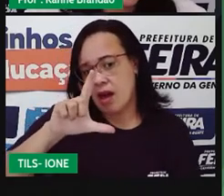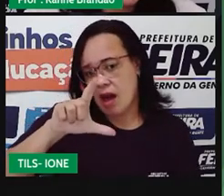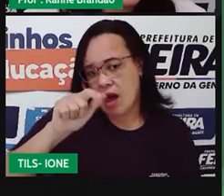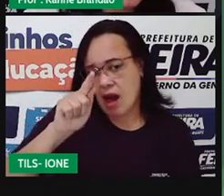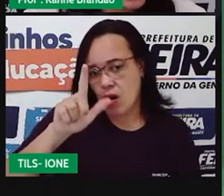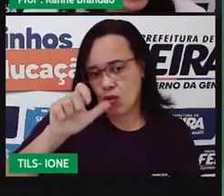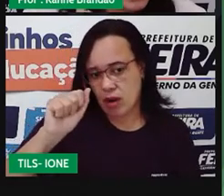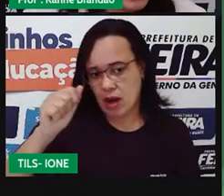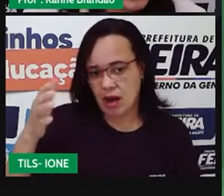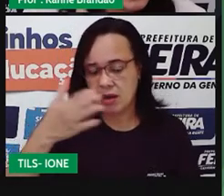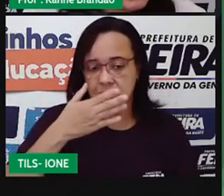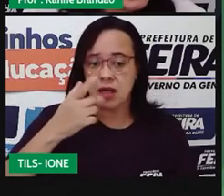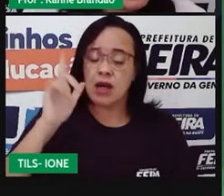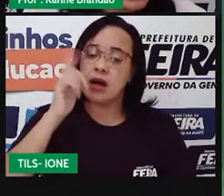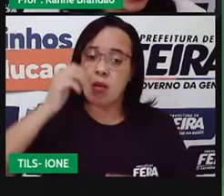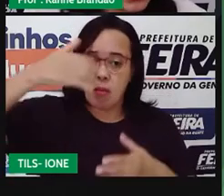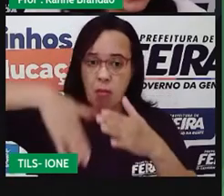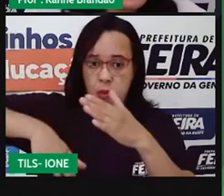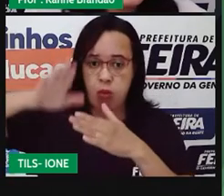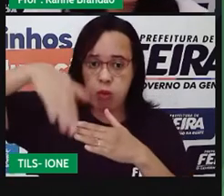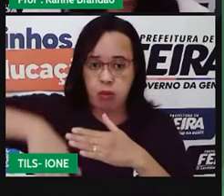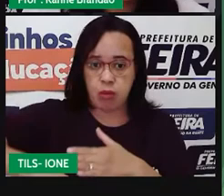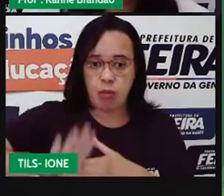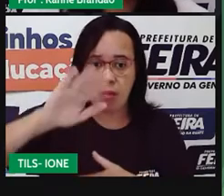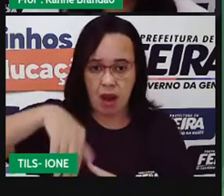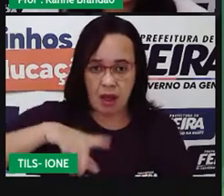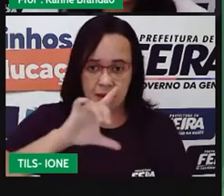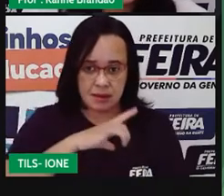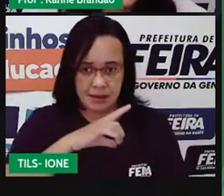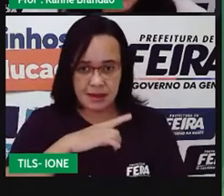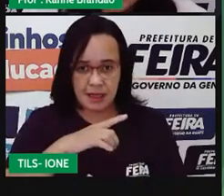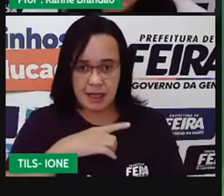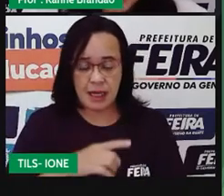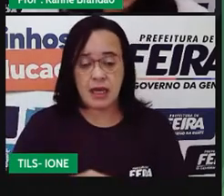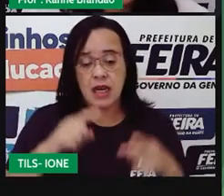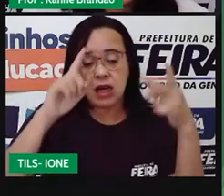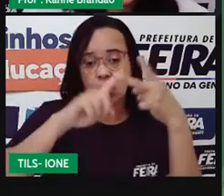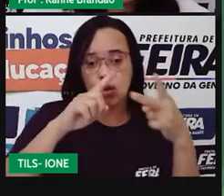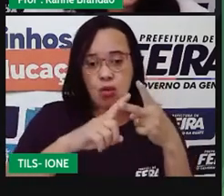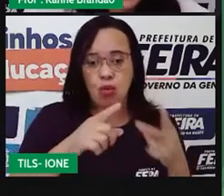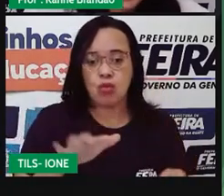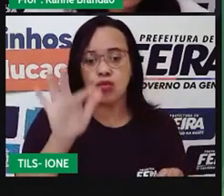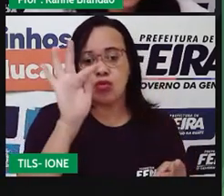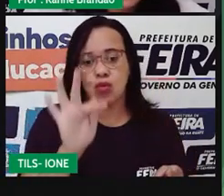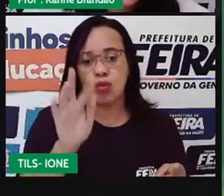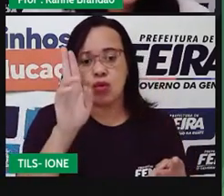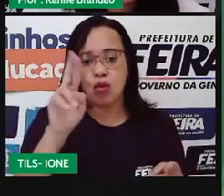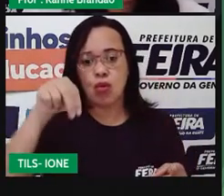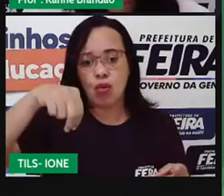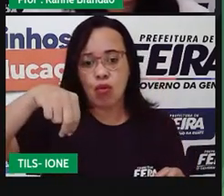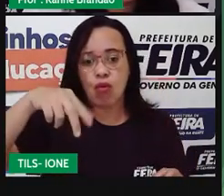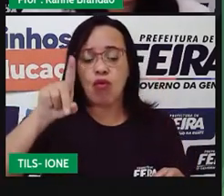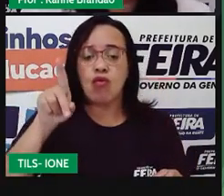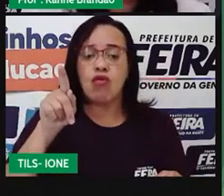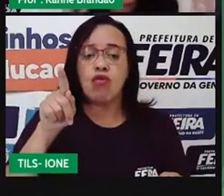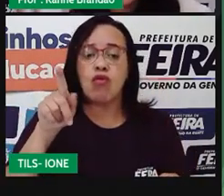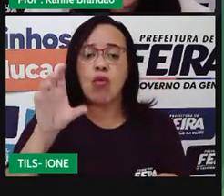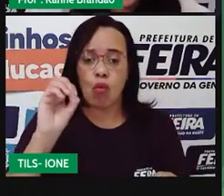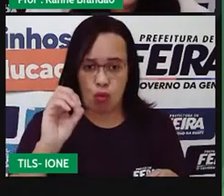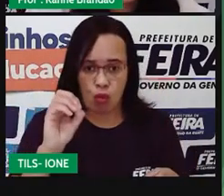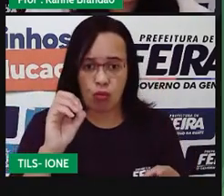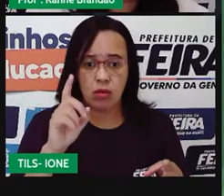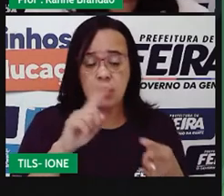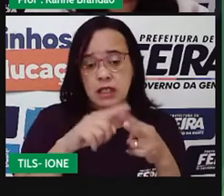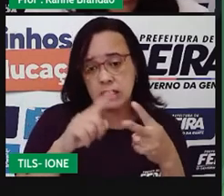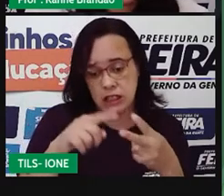simbiose, olha o eu tô dizendo, simbiose, eles se beneficiam. Porque a alga, ela ganha uma